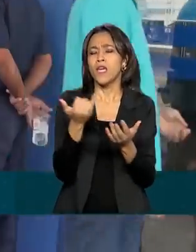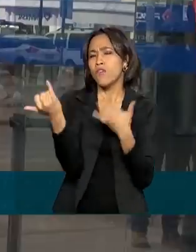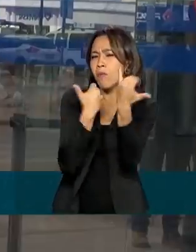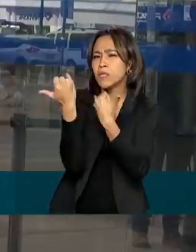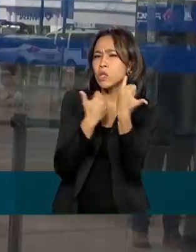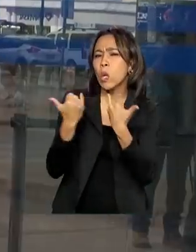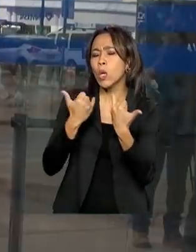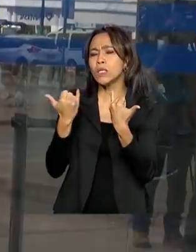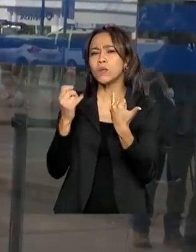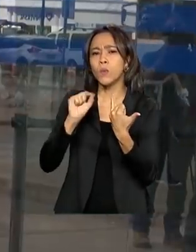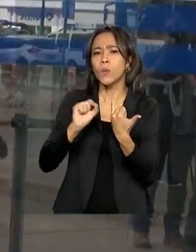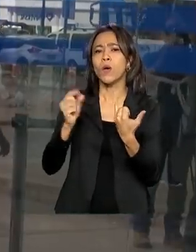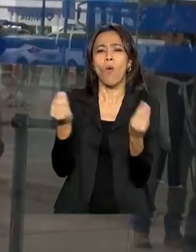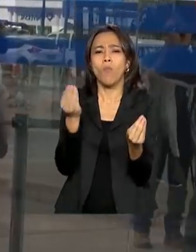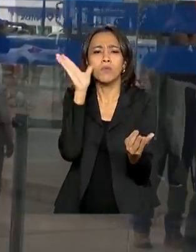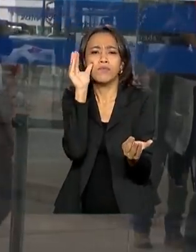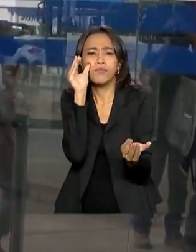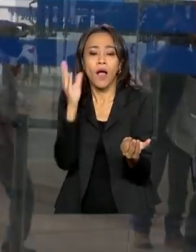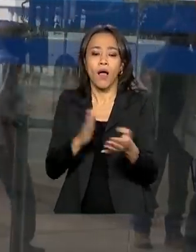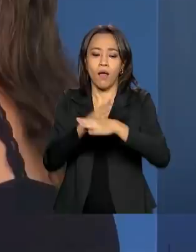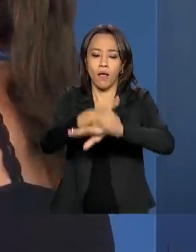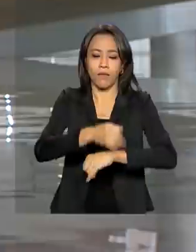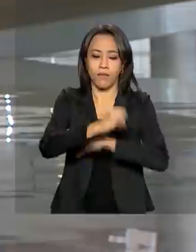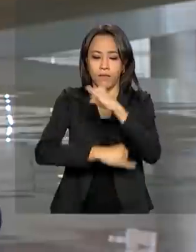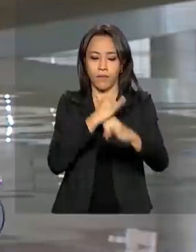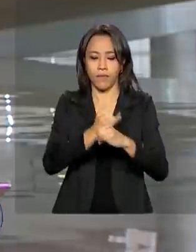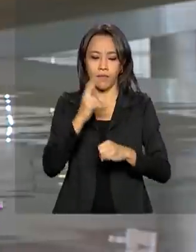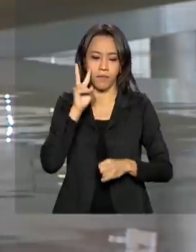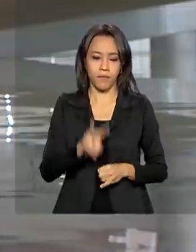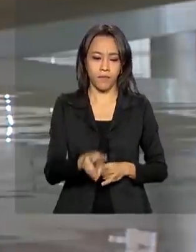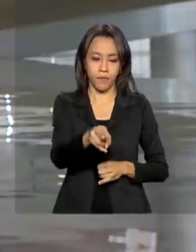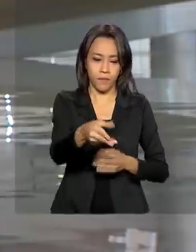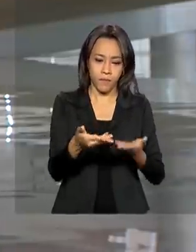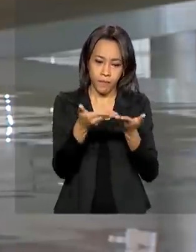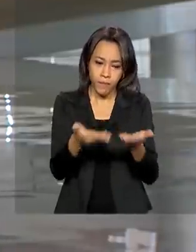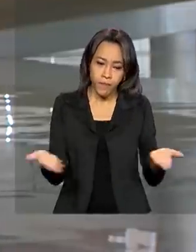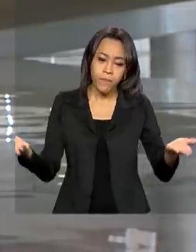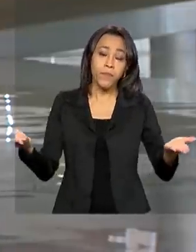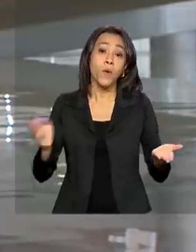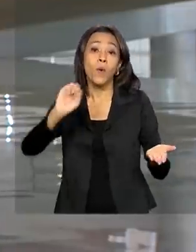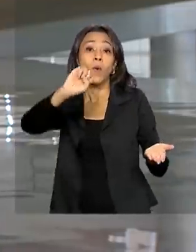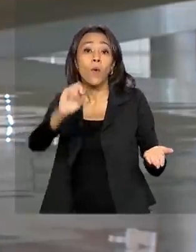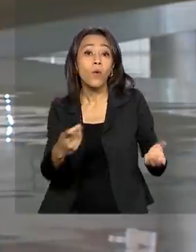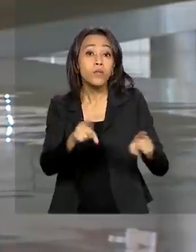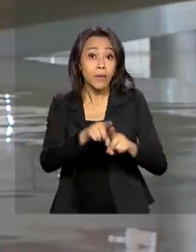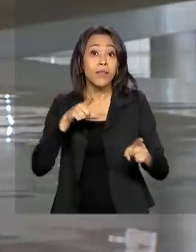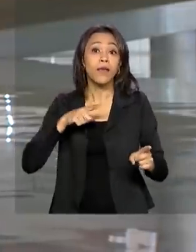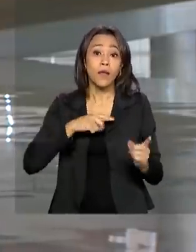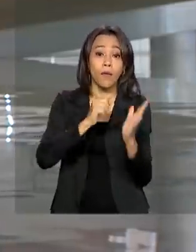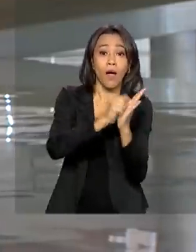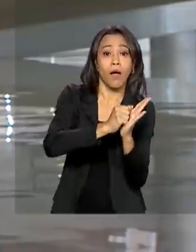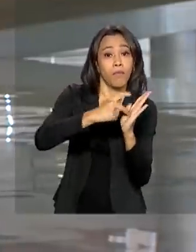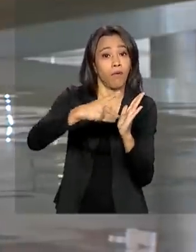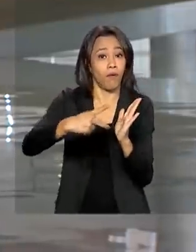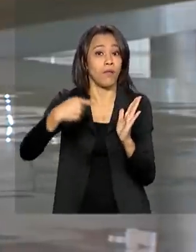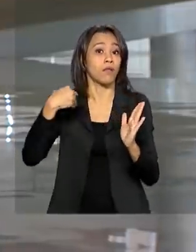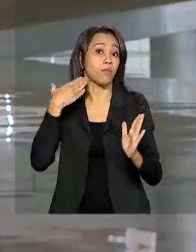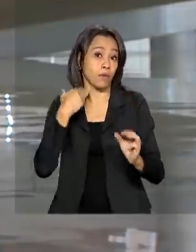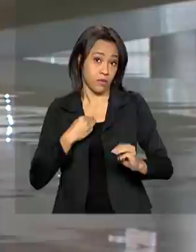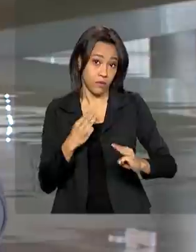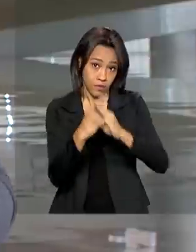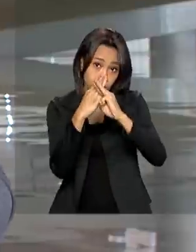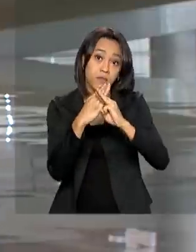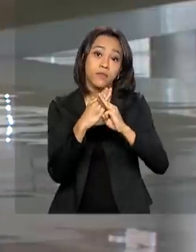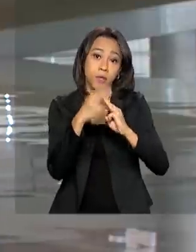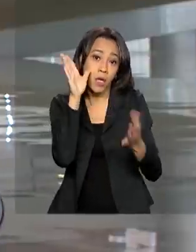consultar, estão no site auxilio.caixa.gov.br ou também por meio do aplicativo Caixa Tem. A gente